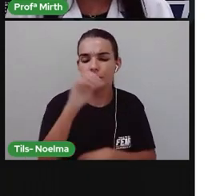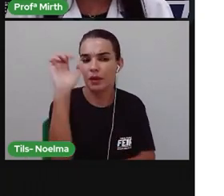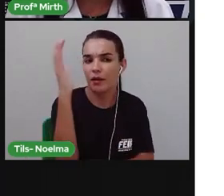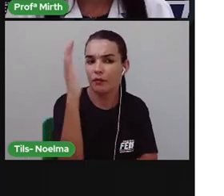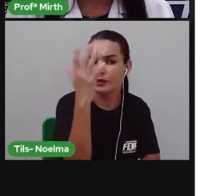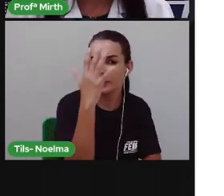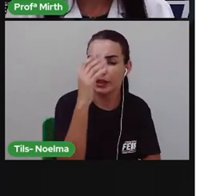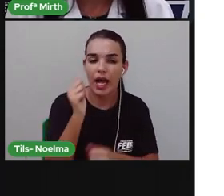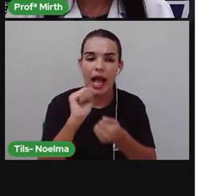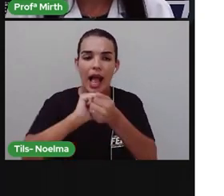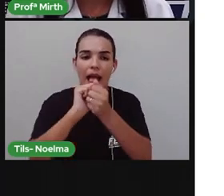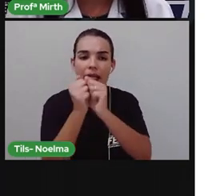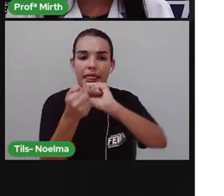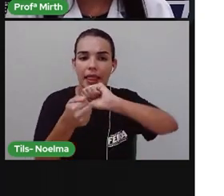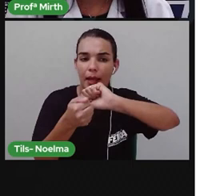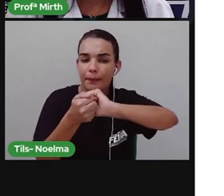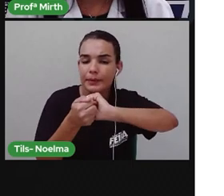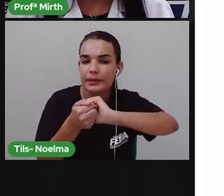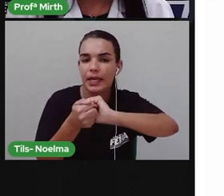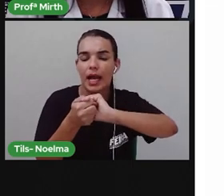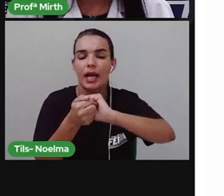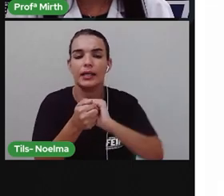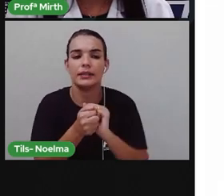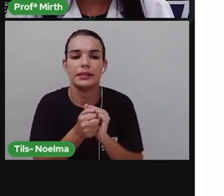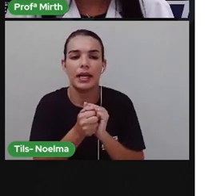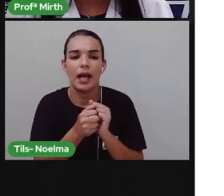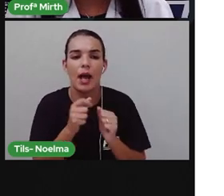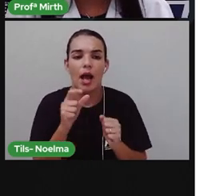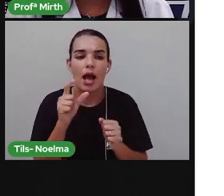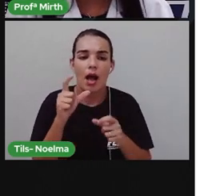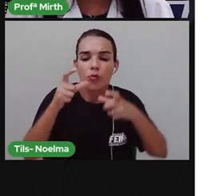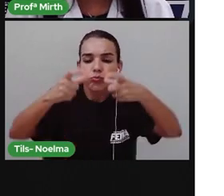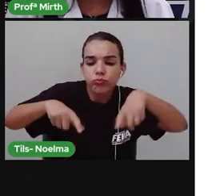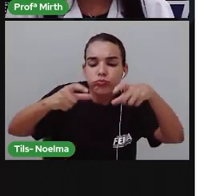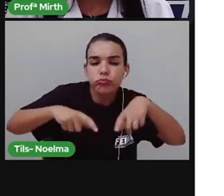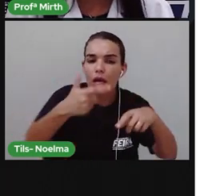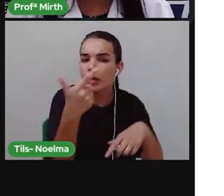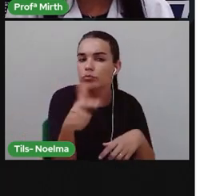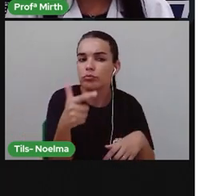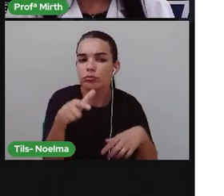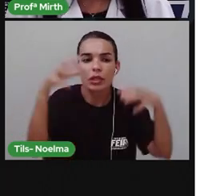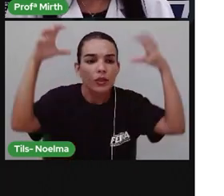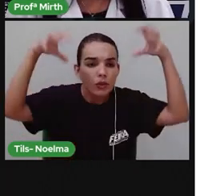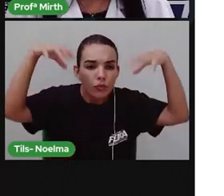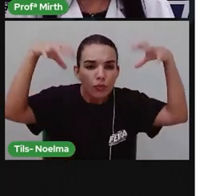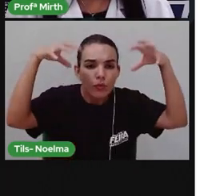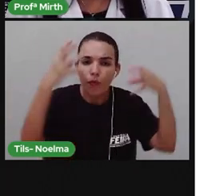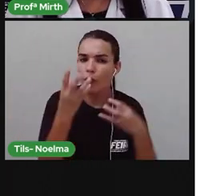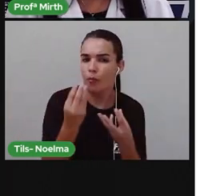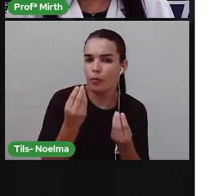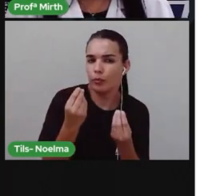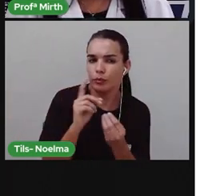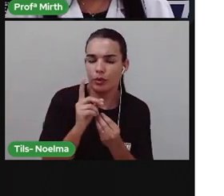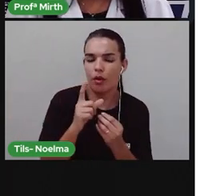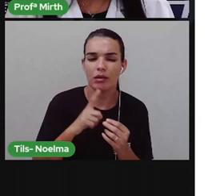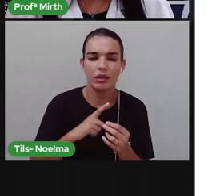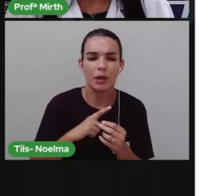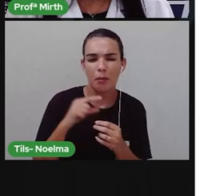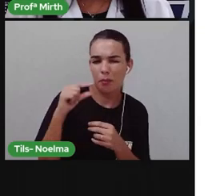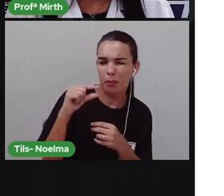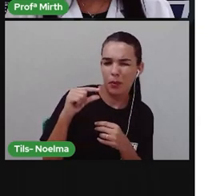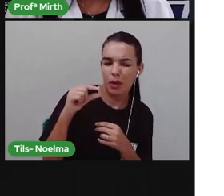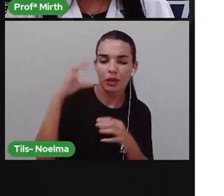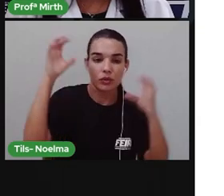seco, né? Que é esse clima semiárido Da caatinga Onde ocorrem poucas chuvas As principais espécies De